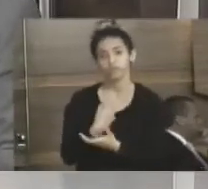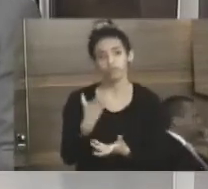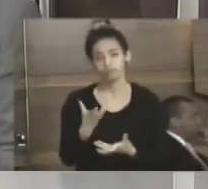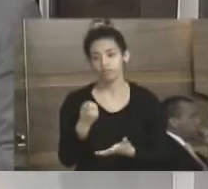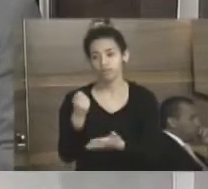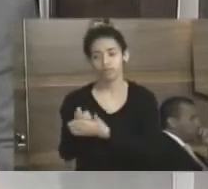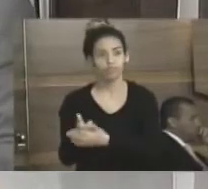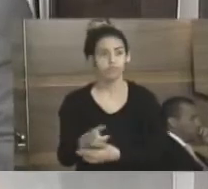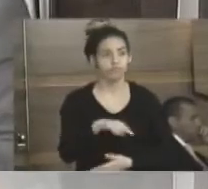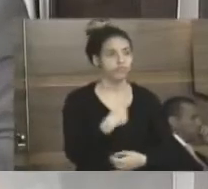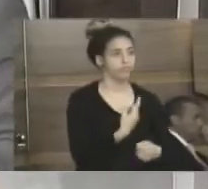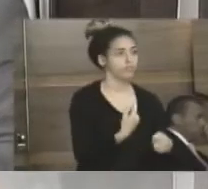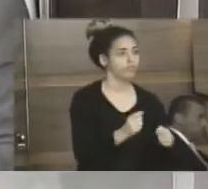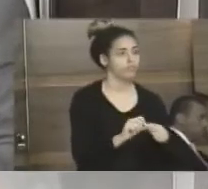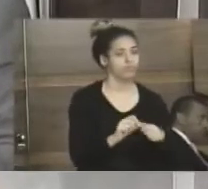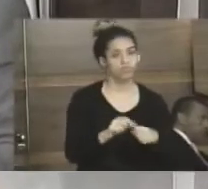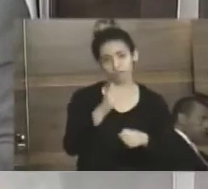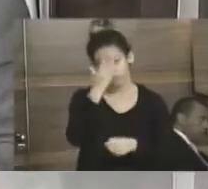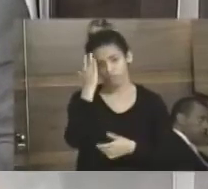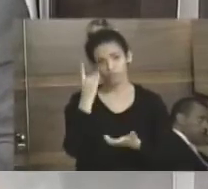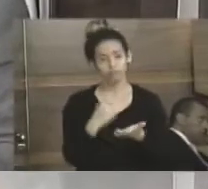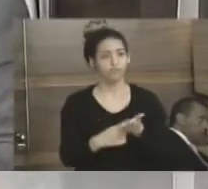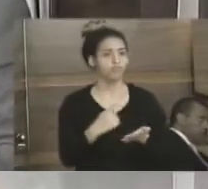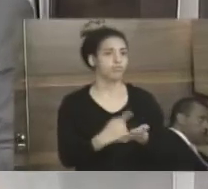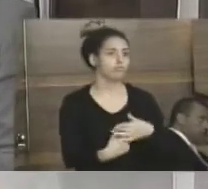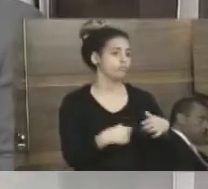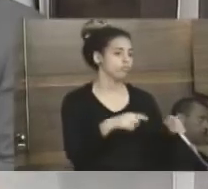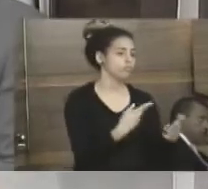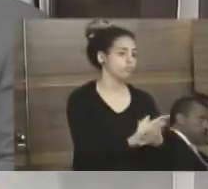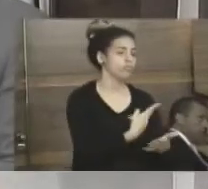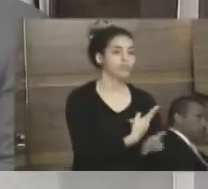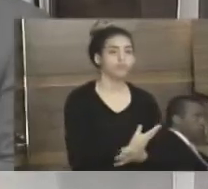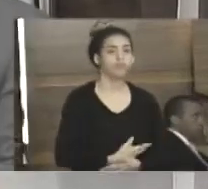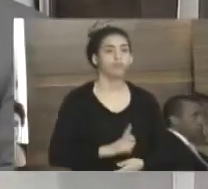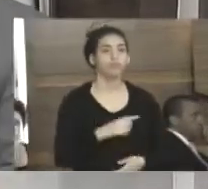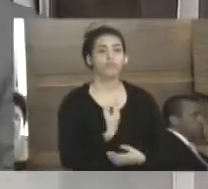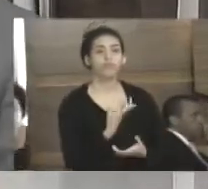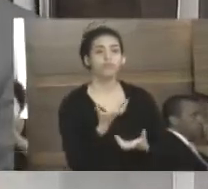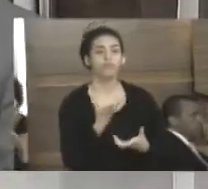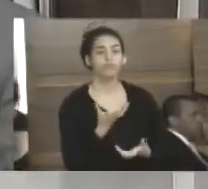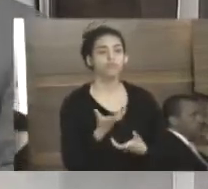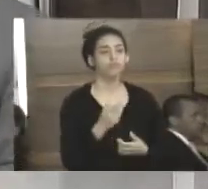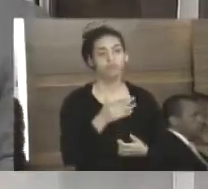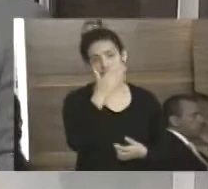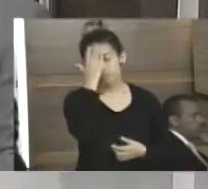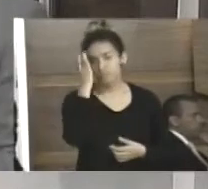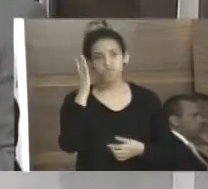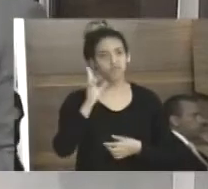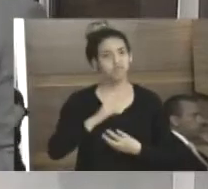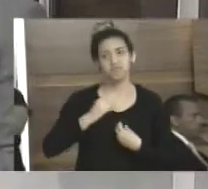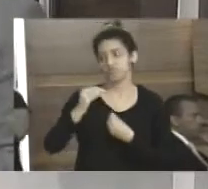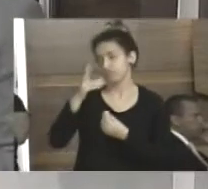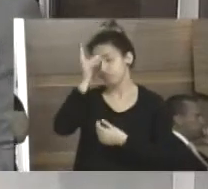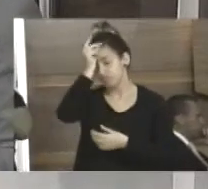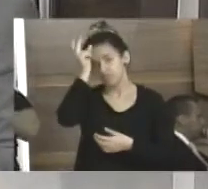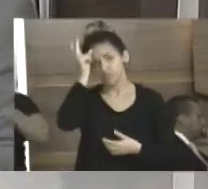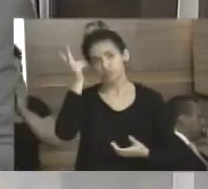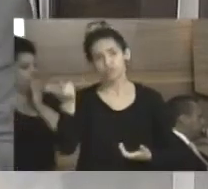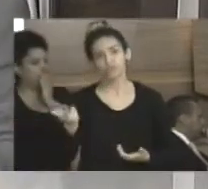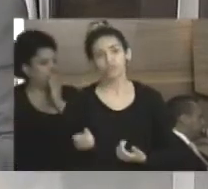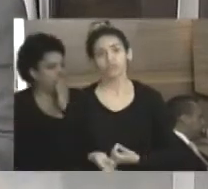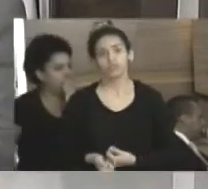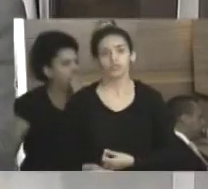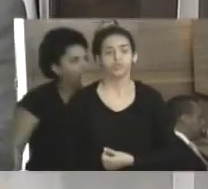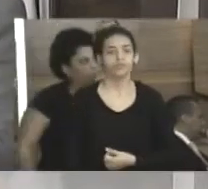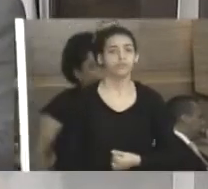está incentivando a pessoa a fazer contrato de gaveta. A gente está incentivando a pessoa a não botar dinheiro dentro do cofre do município. Vamos